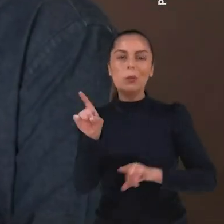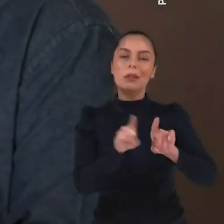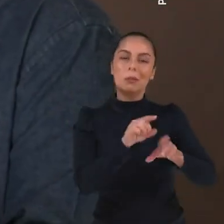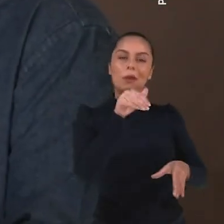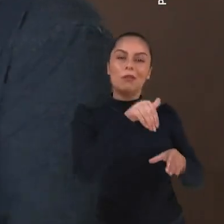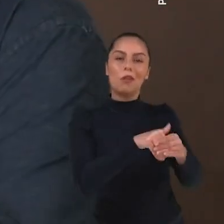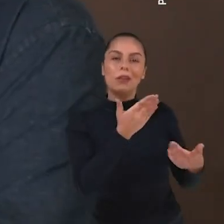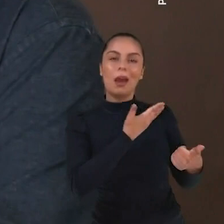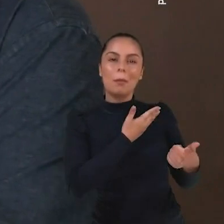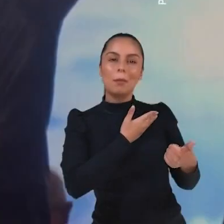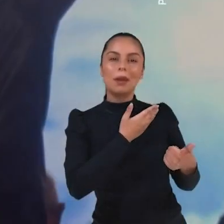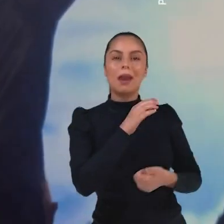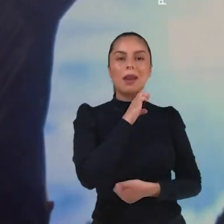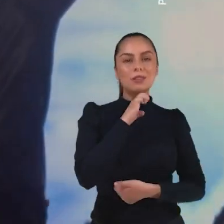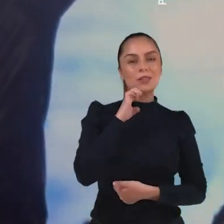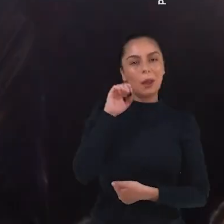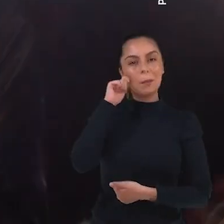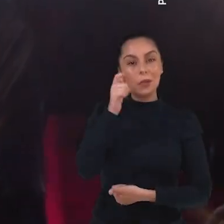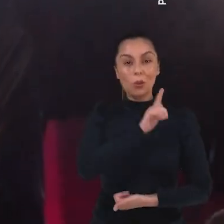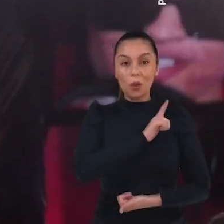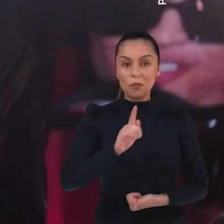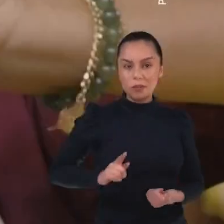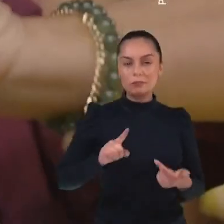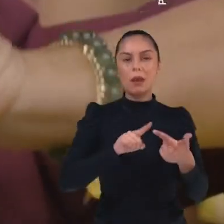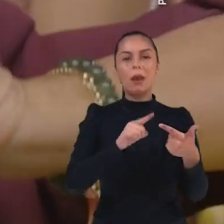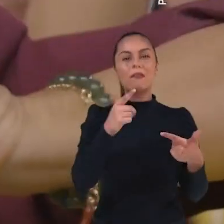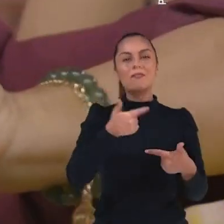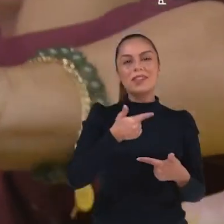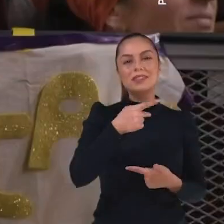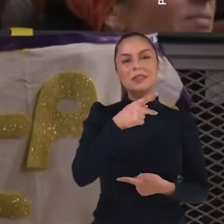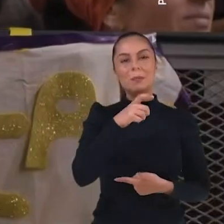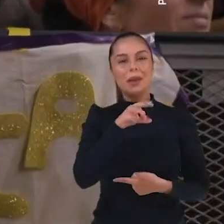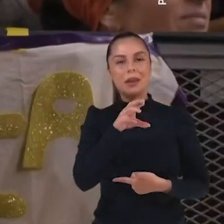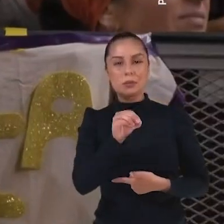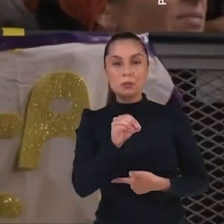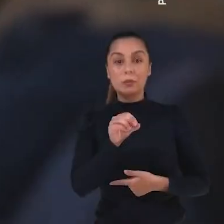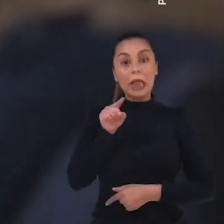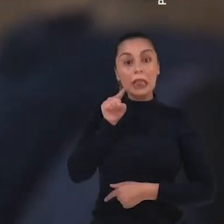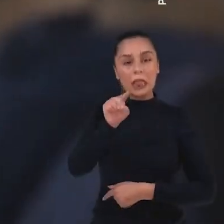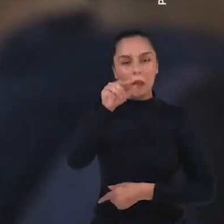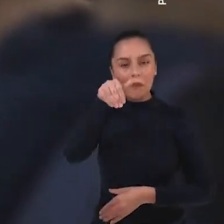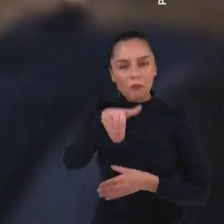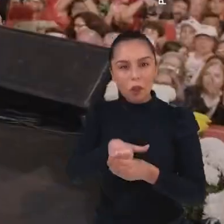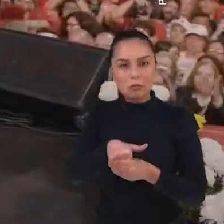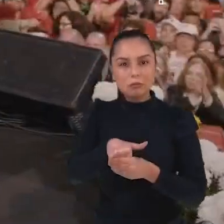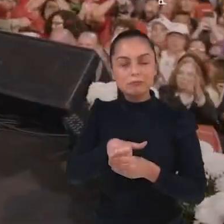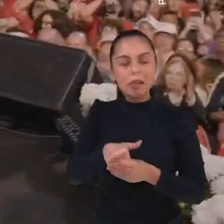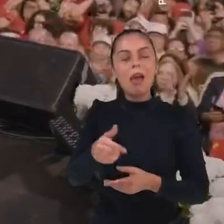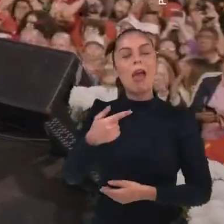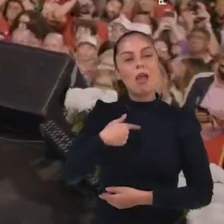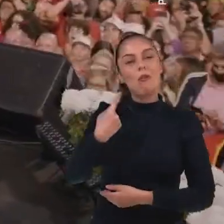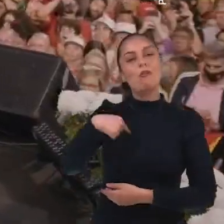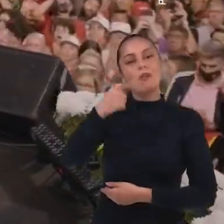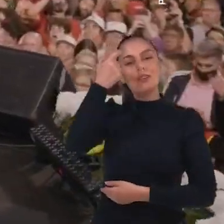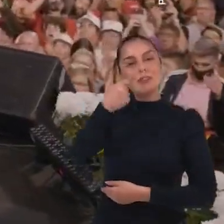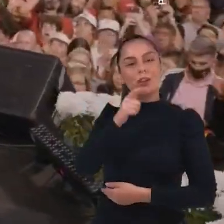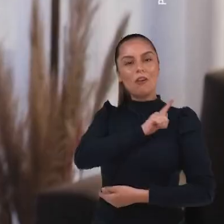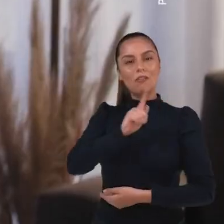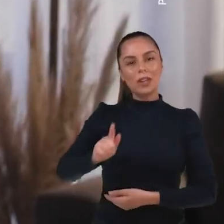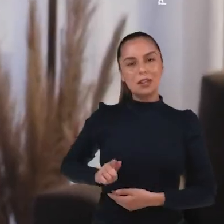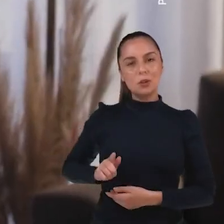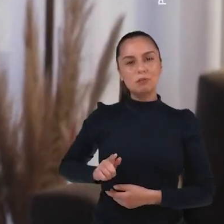companheiro D.H. preto para o governador e no companheiro Pedro Boas Paralíso. Com o teu voto, eu serei governador.